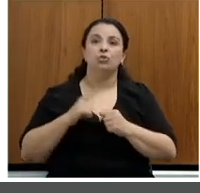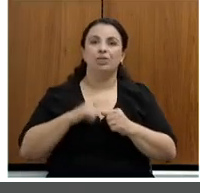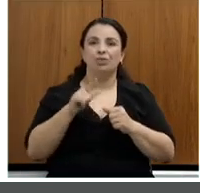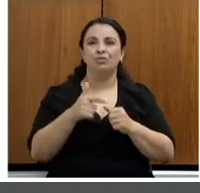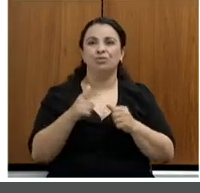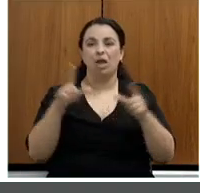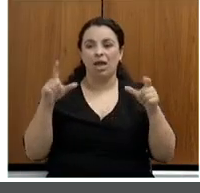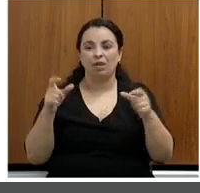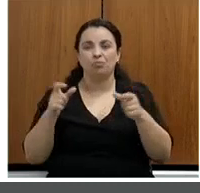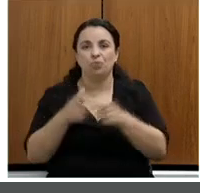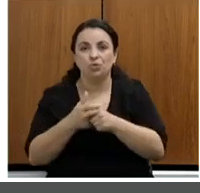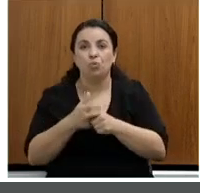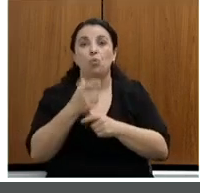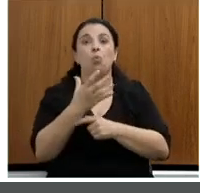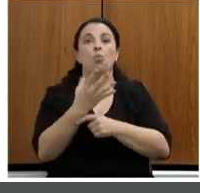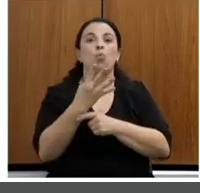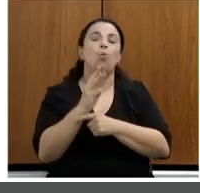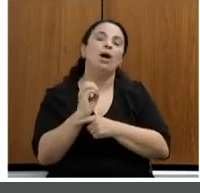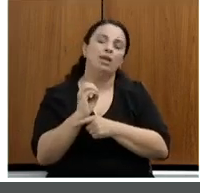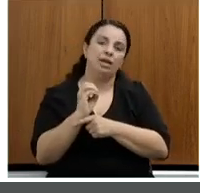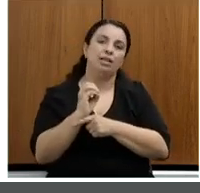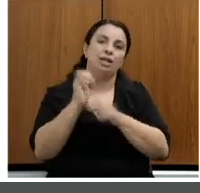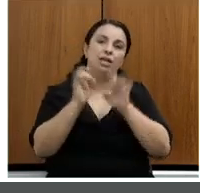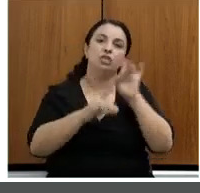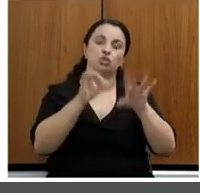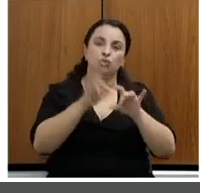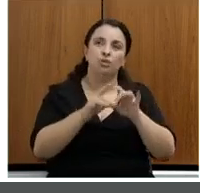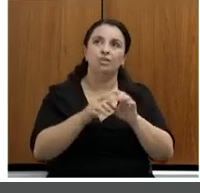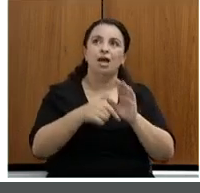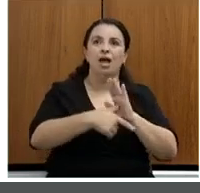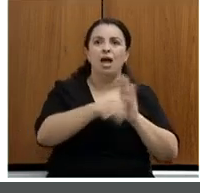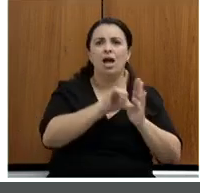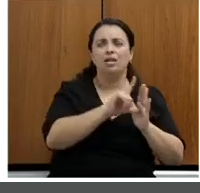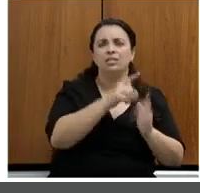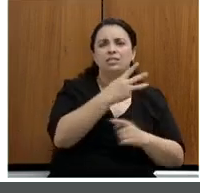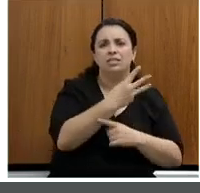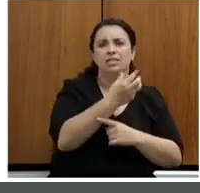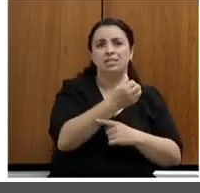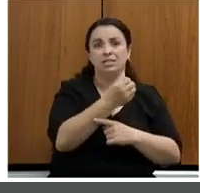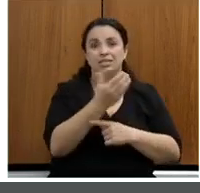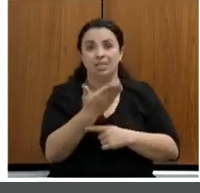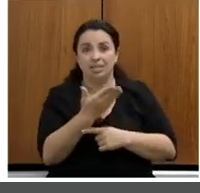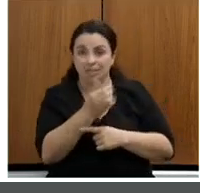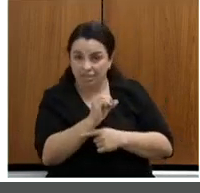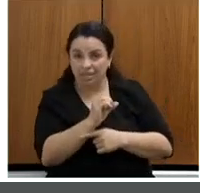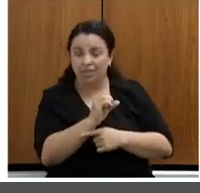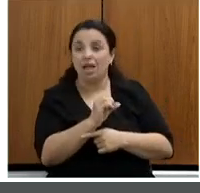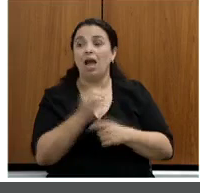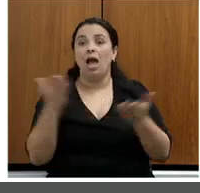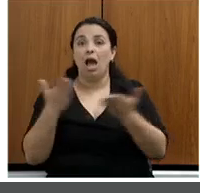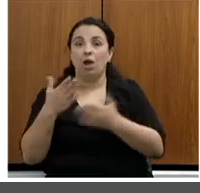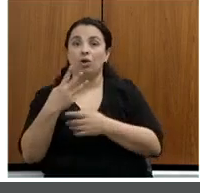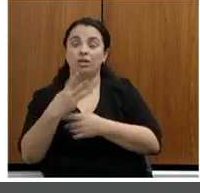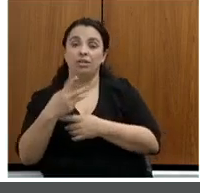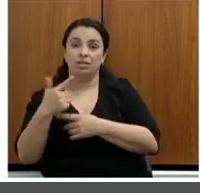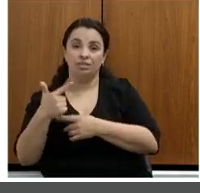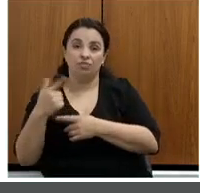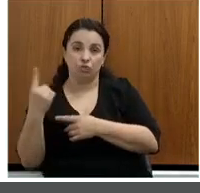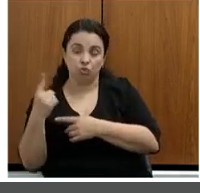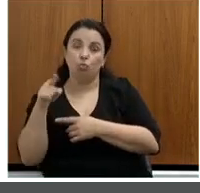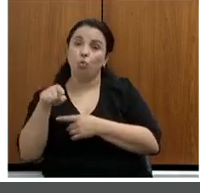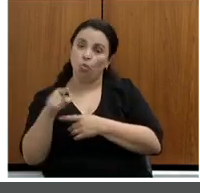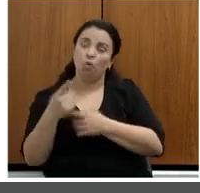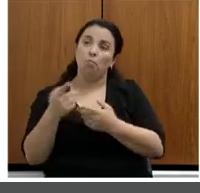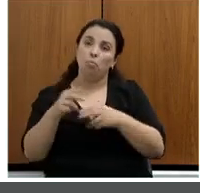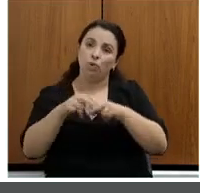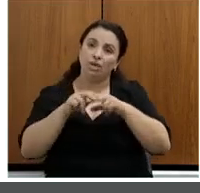no Estado, então passamos de 360 para 321, com esse apoio aos municípios. Aumentamos também